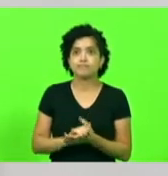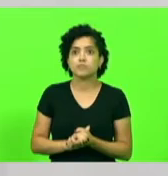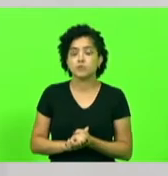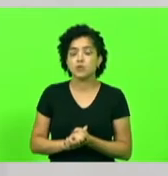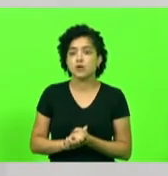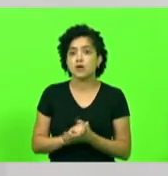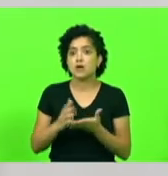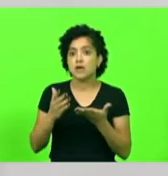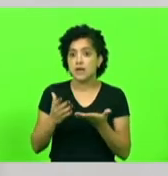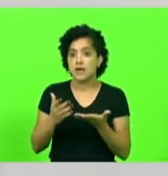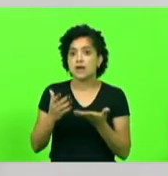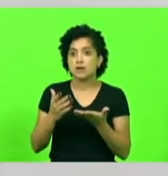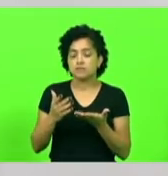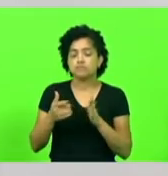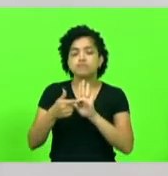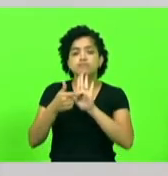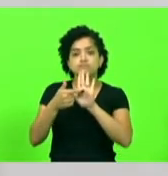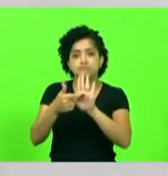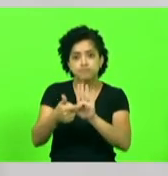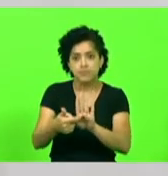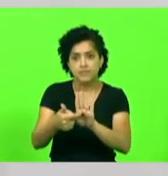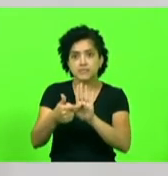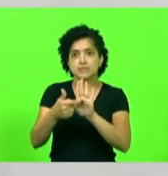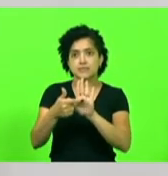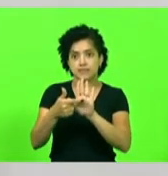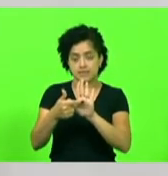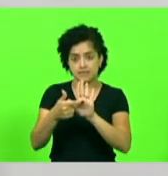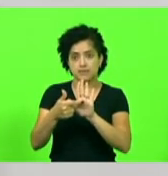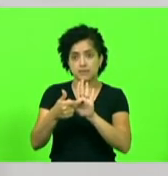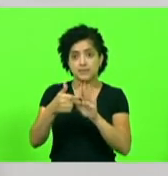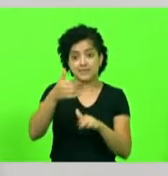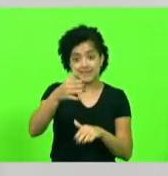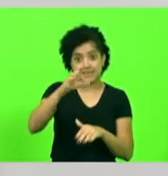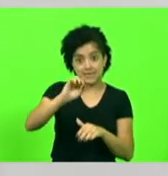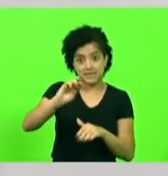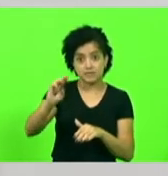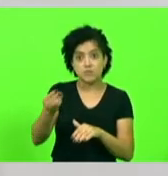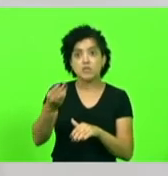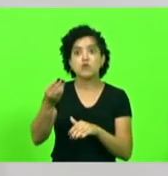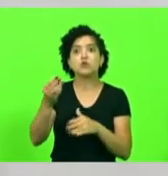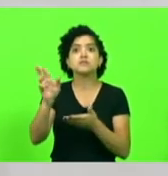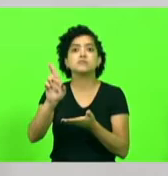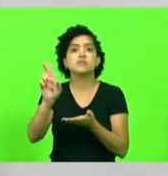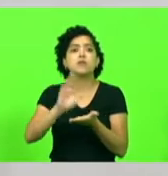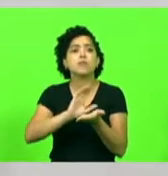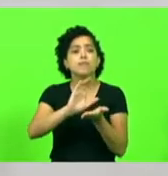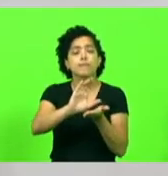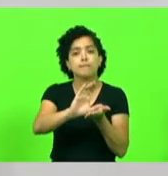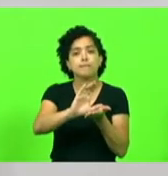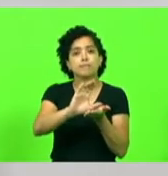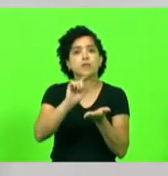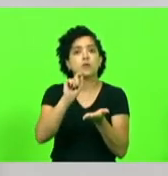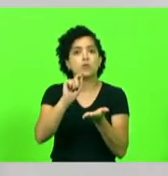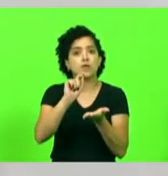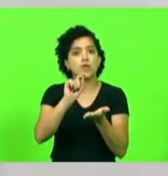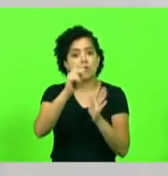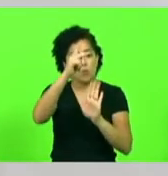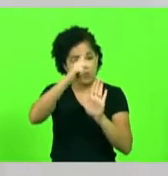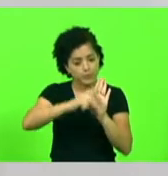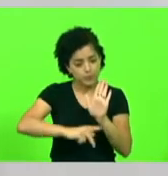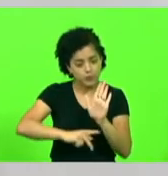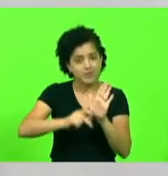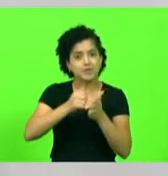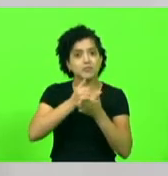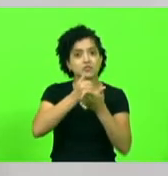Nós conseguimos apresentar 10 milhões para criar em Santa Catarina um programa de apoio